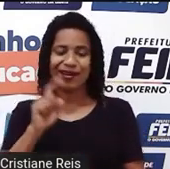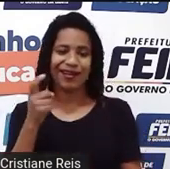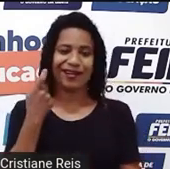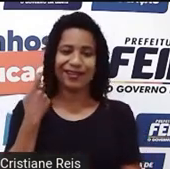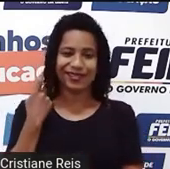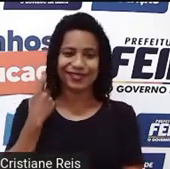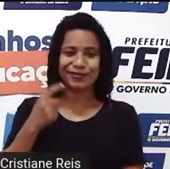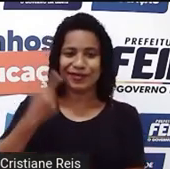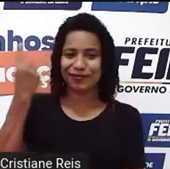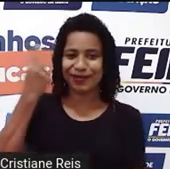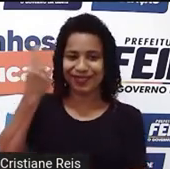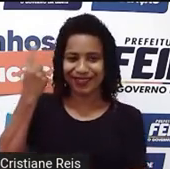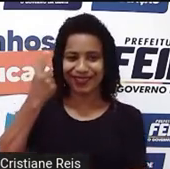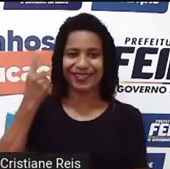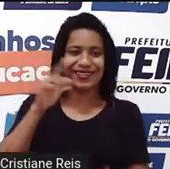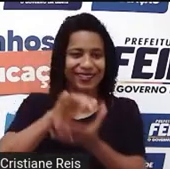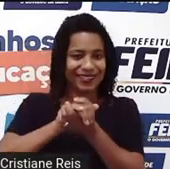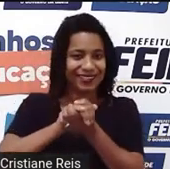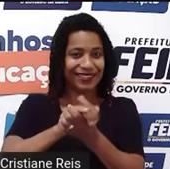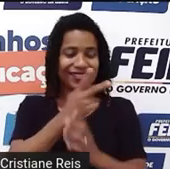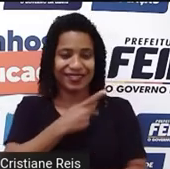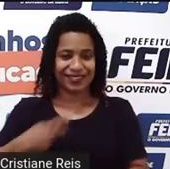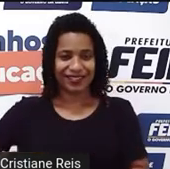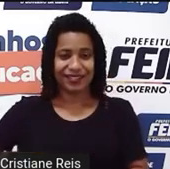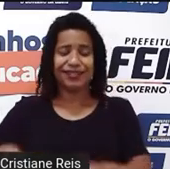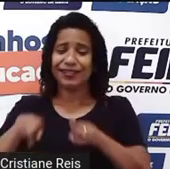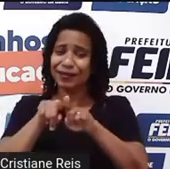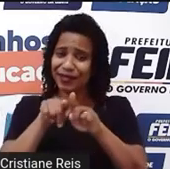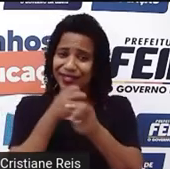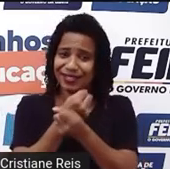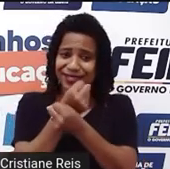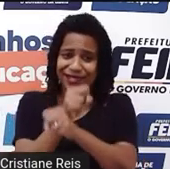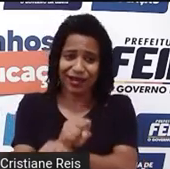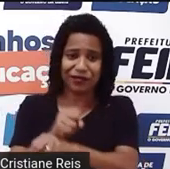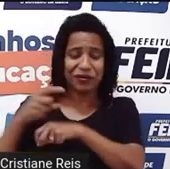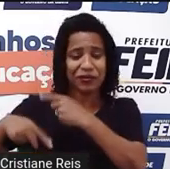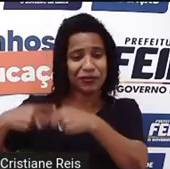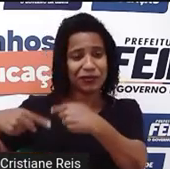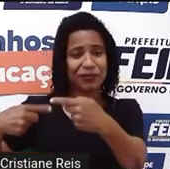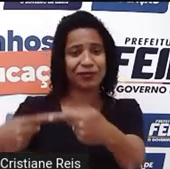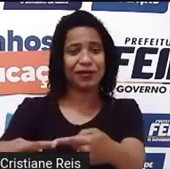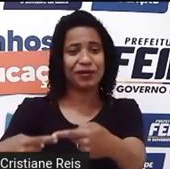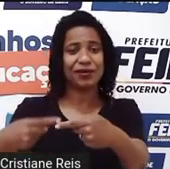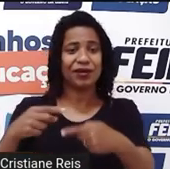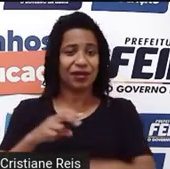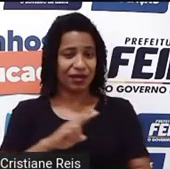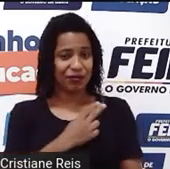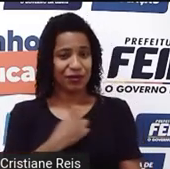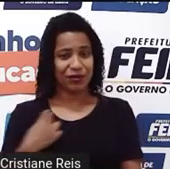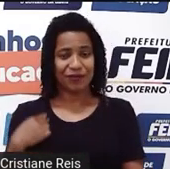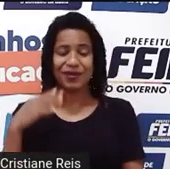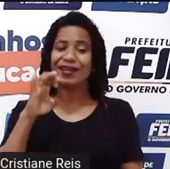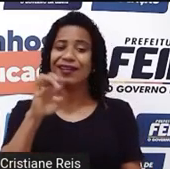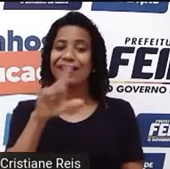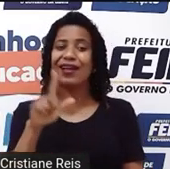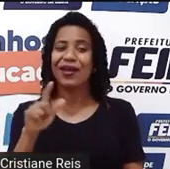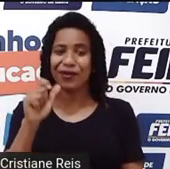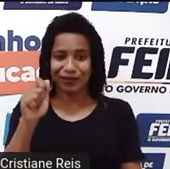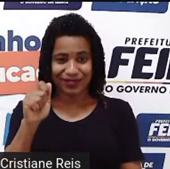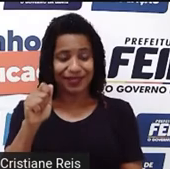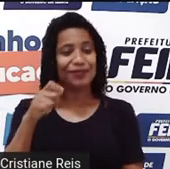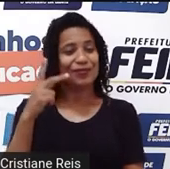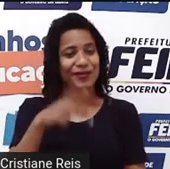Estados Unidos e também sou descendente de escravos. Eu sou Elza Sueli, professora de inglês da Rede